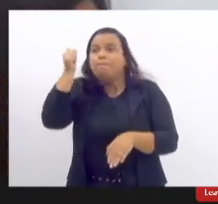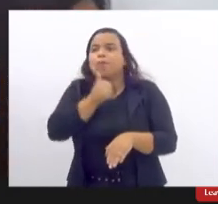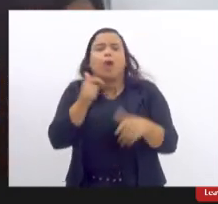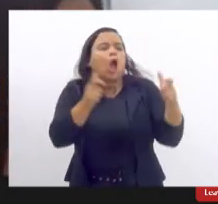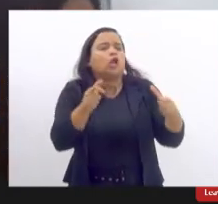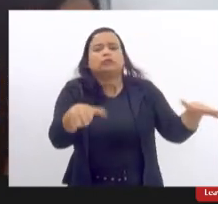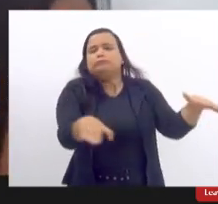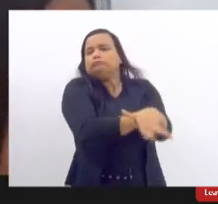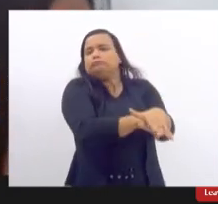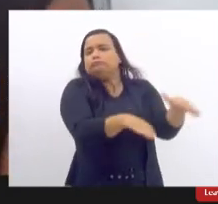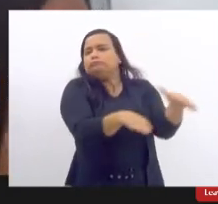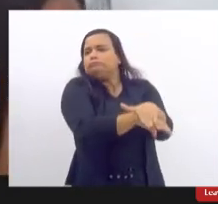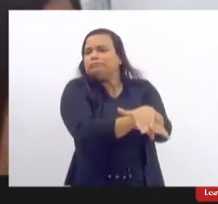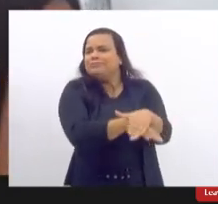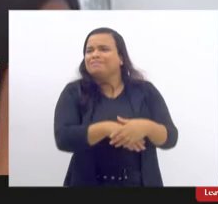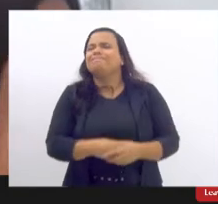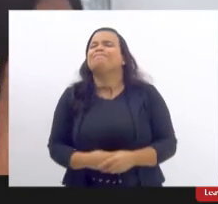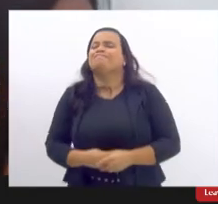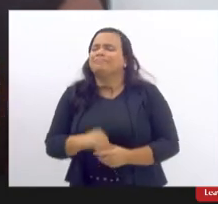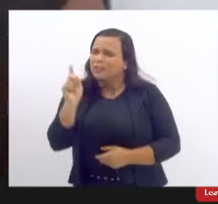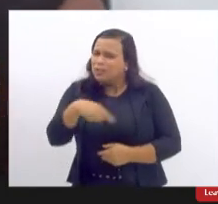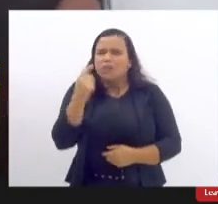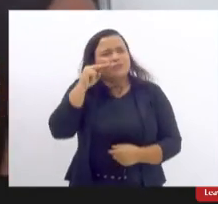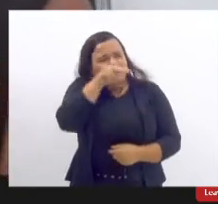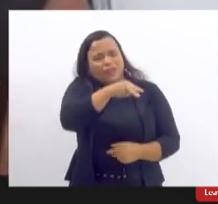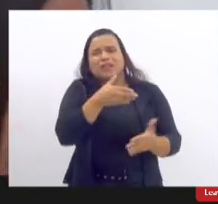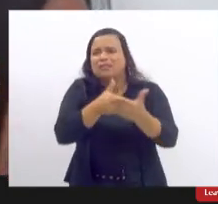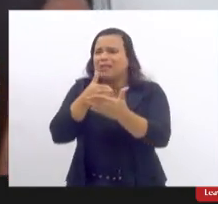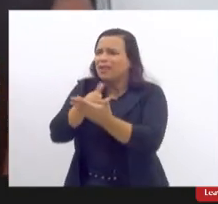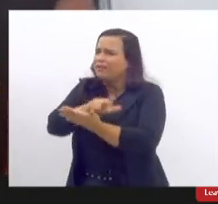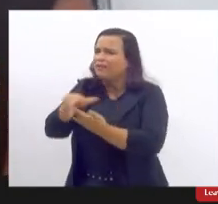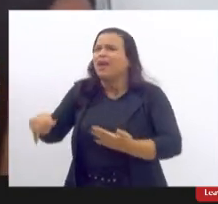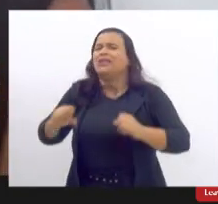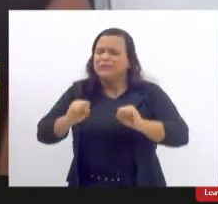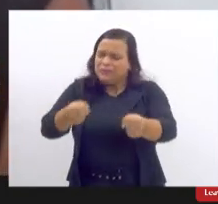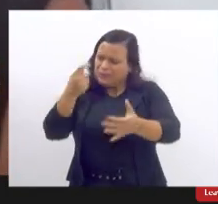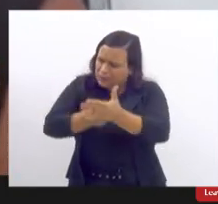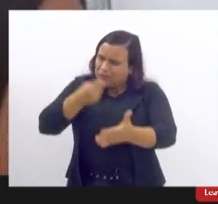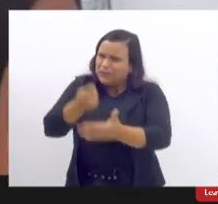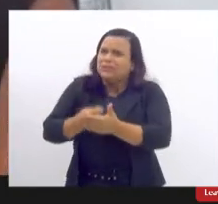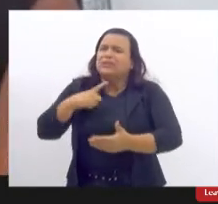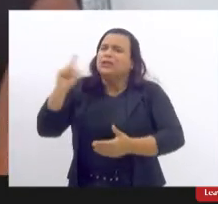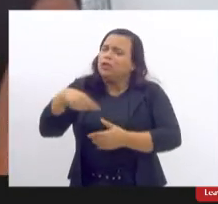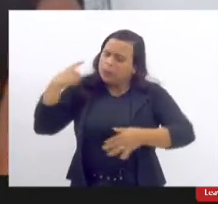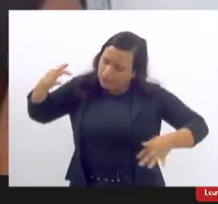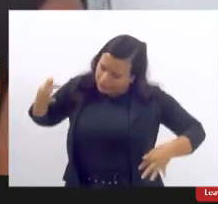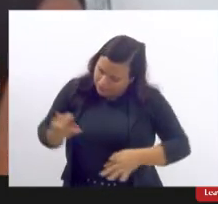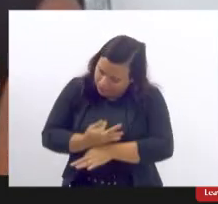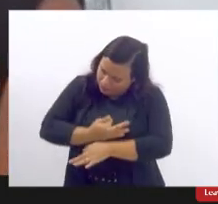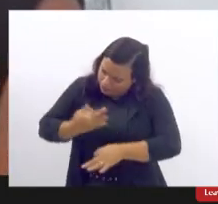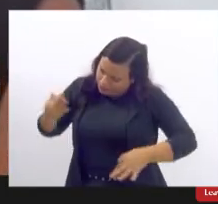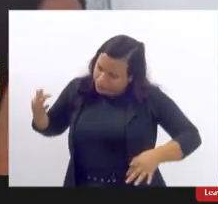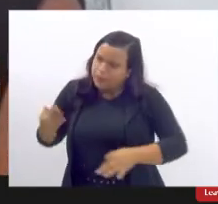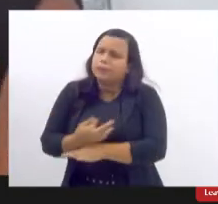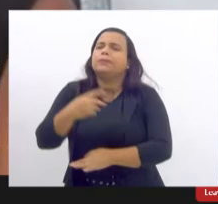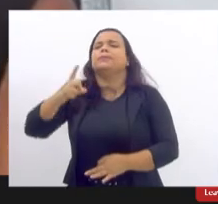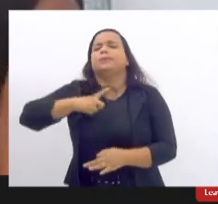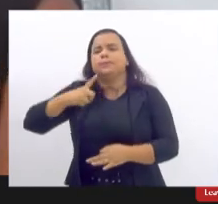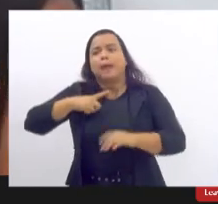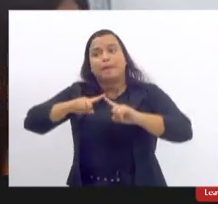temos rompido muitas dessas barreiras mas hoje a gente vê o quanto a gente está resistindo mas a